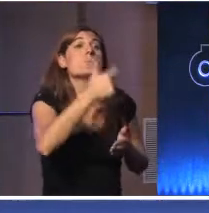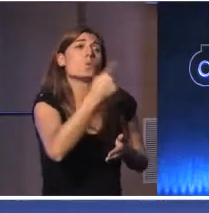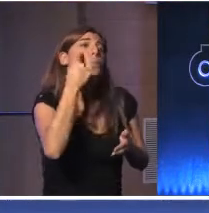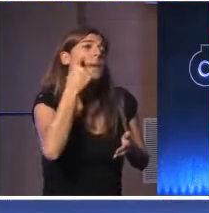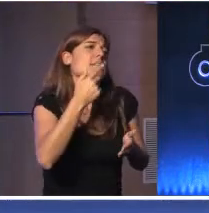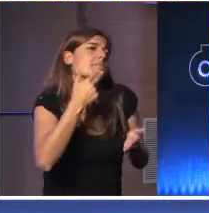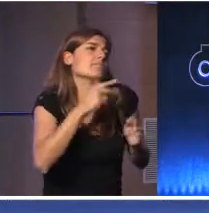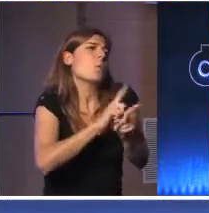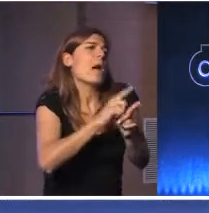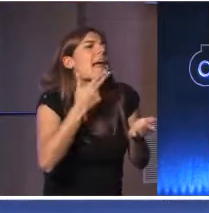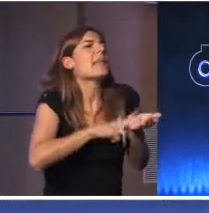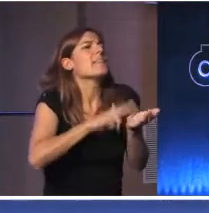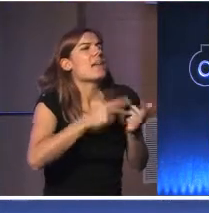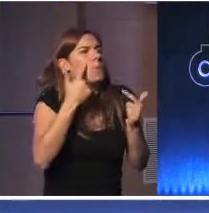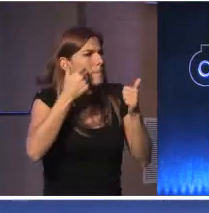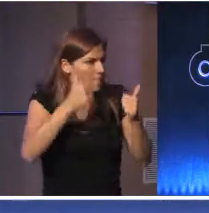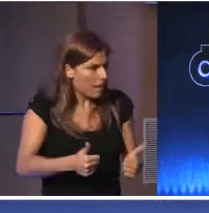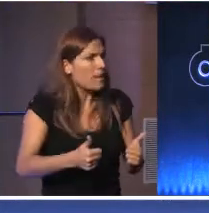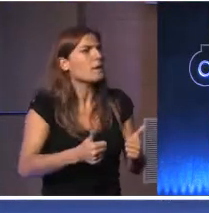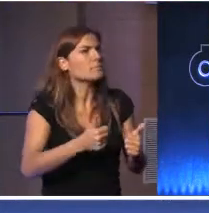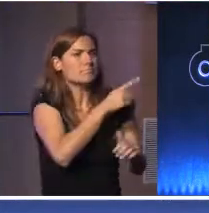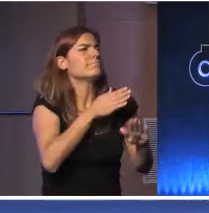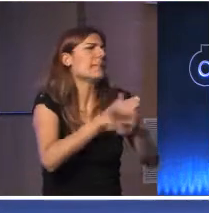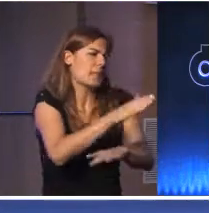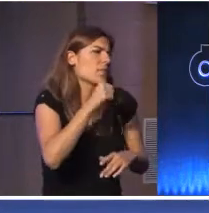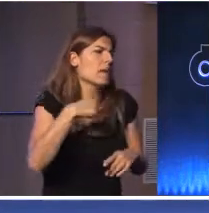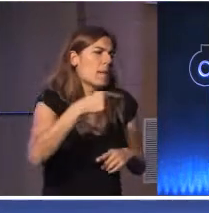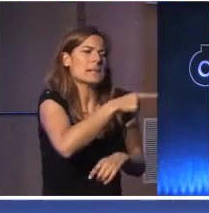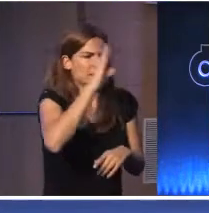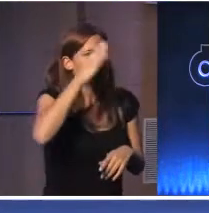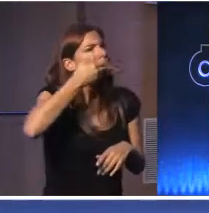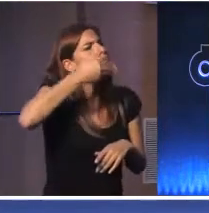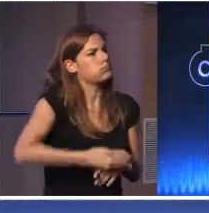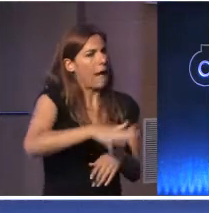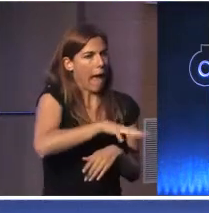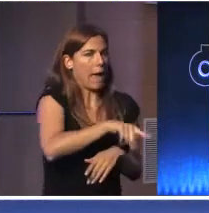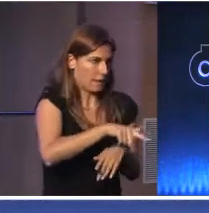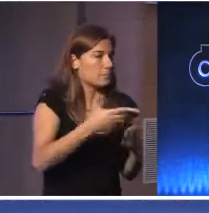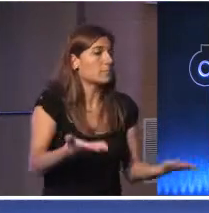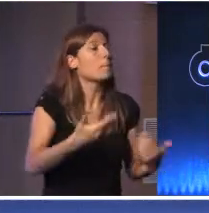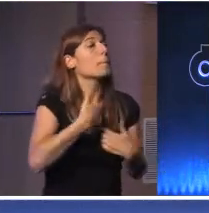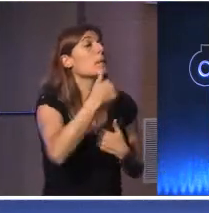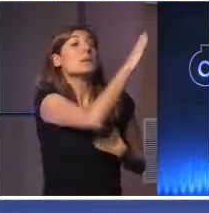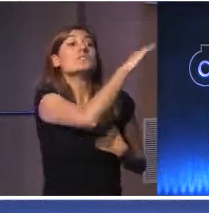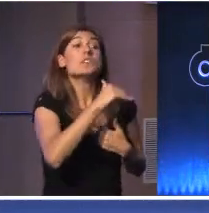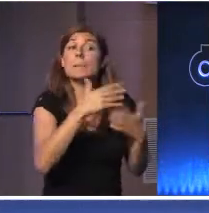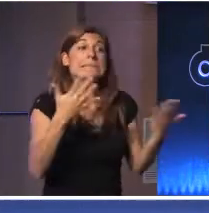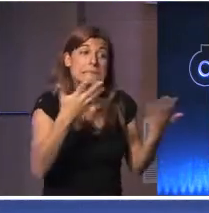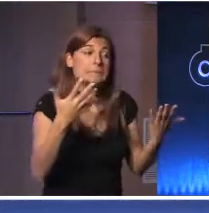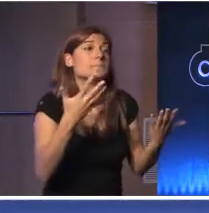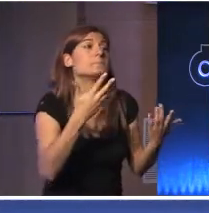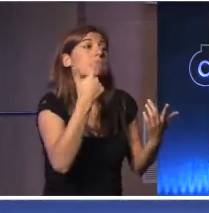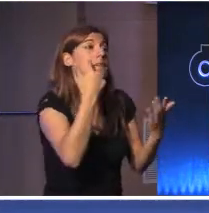tem contacto com a realidade de uma forma muito direta, muito concreta, sabe muito disto, posso dizer assim, desta maneira. Eu, portanto, vou chamar para